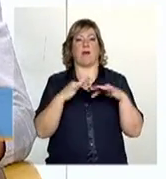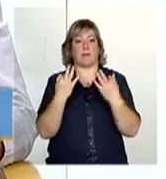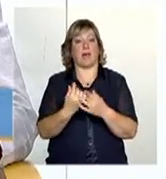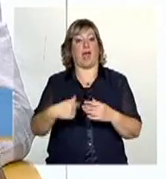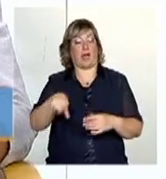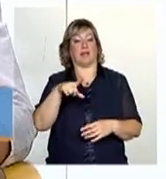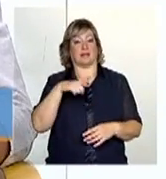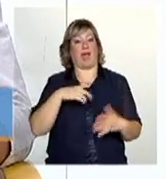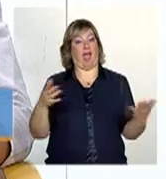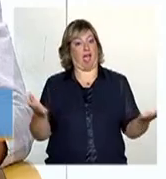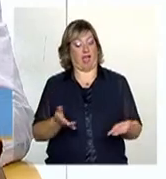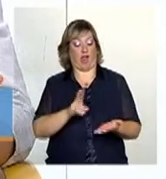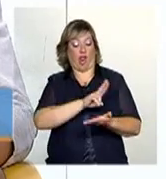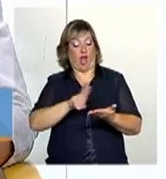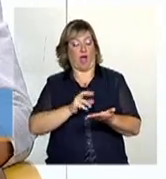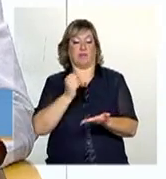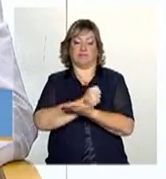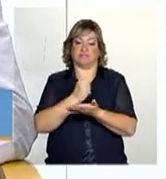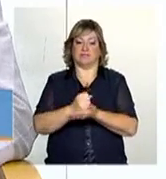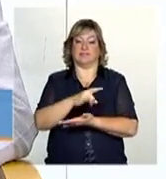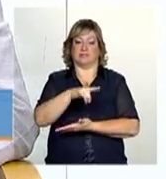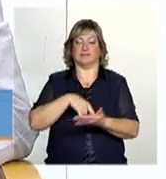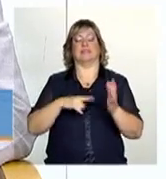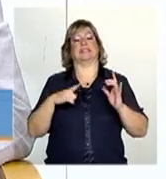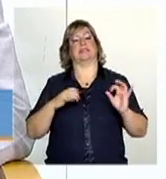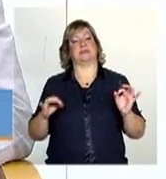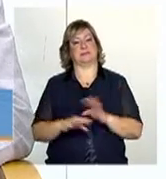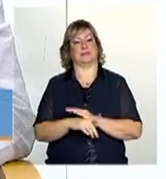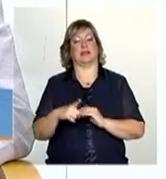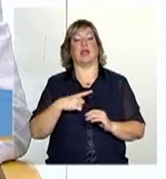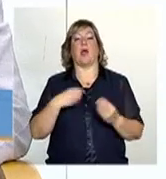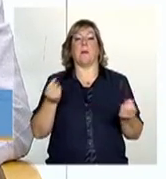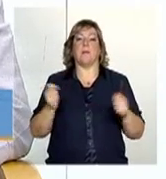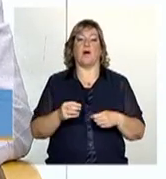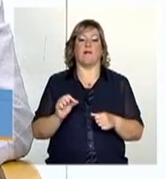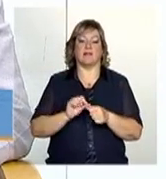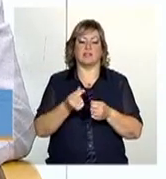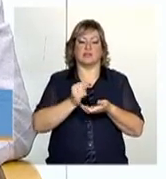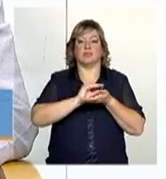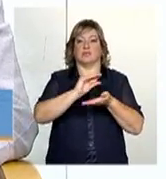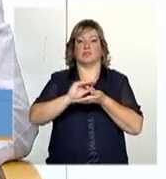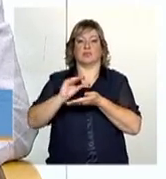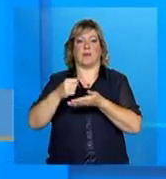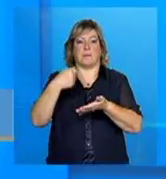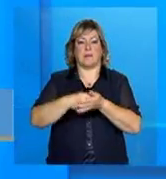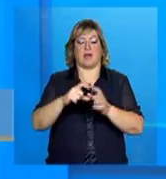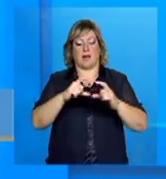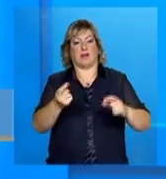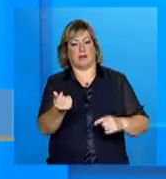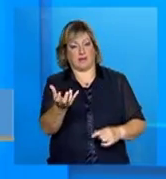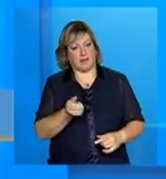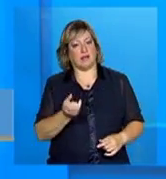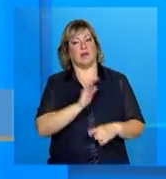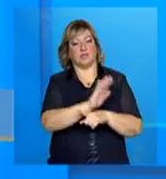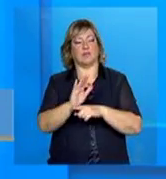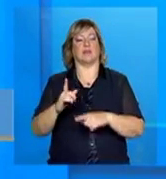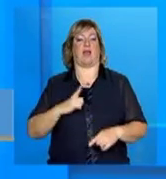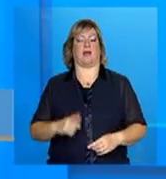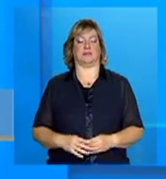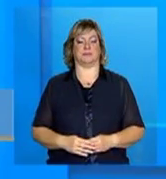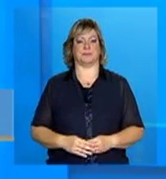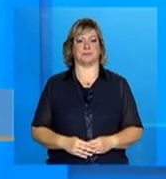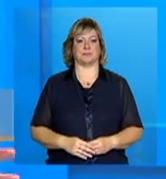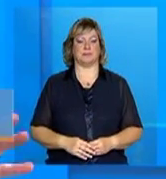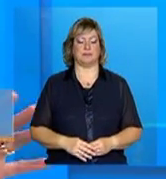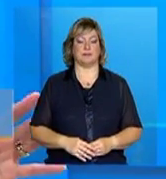estão visíveis ao poder público para que a gente possa direcionar as ações para essas famílias, né? É, quando a gente pensa, por exemplo,